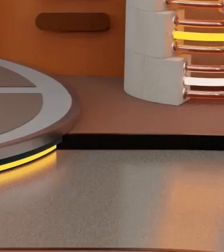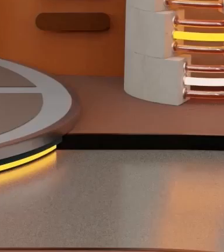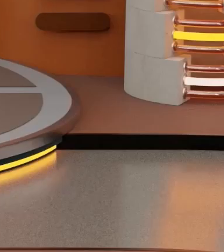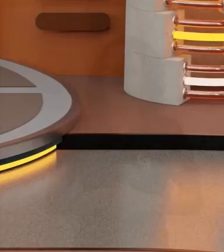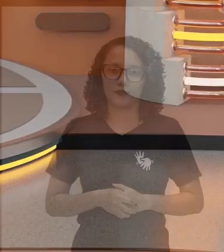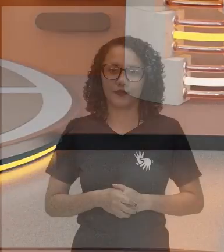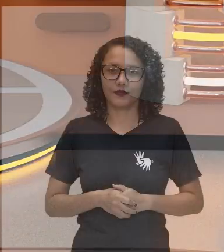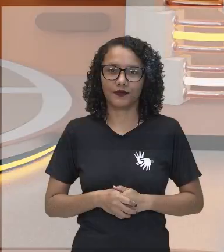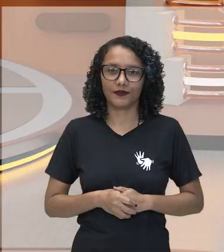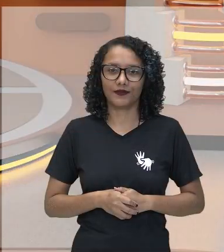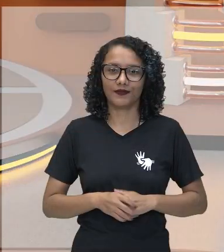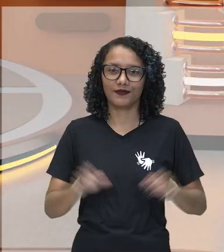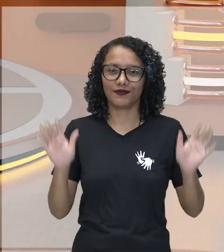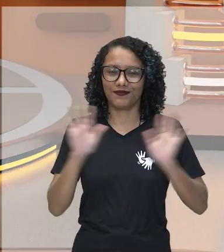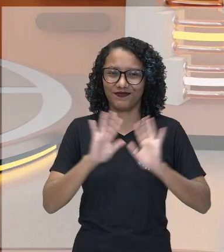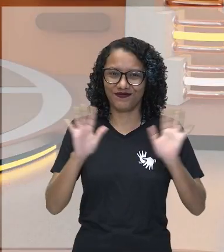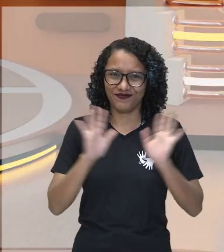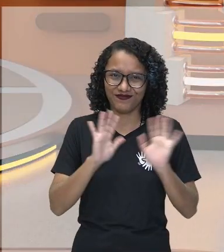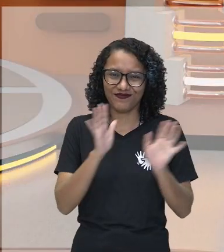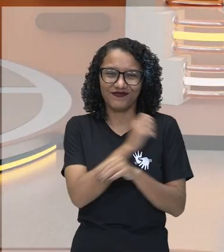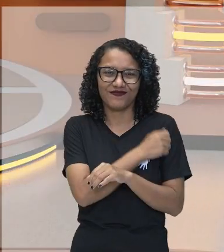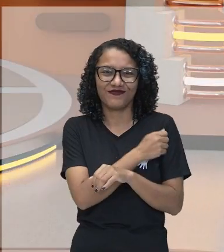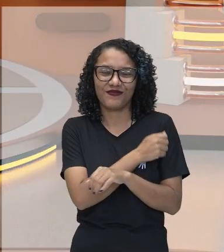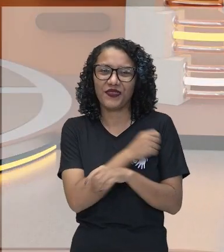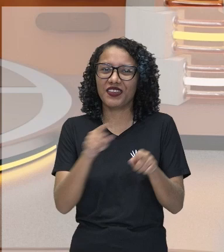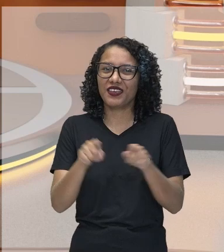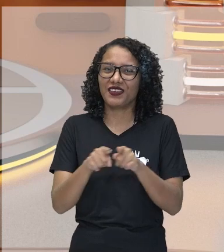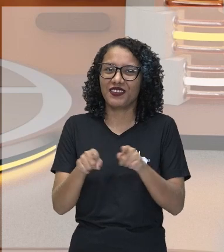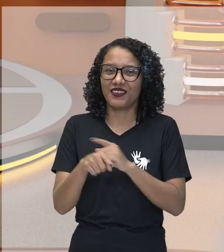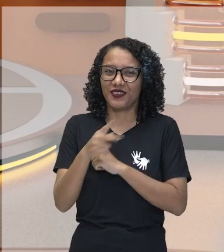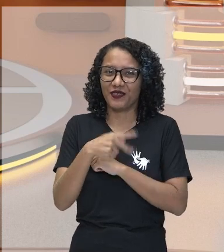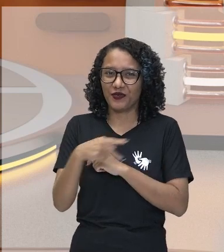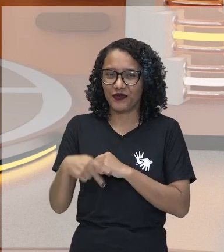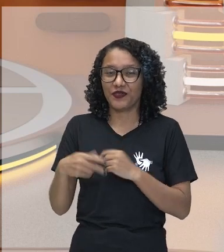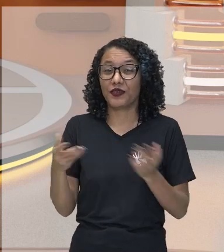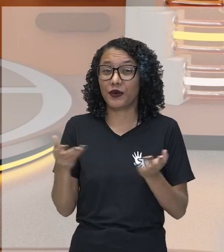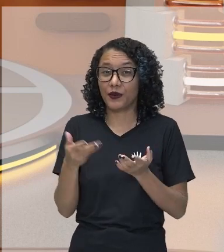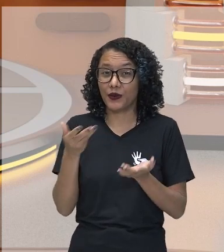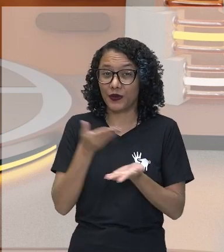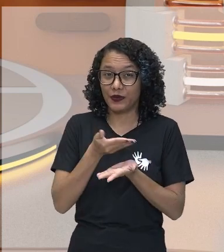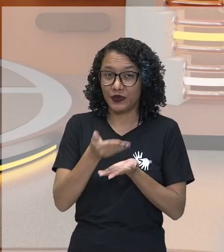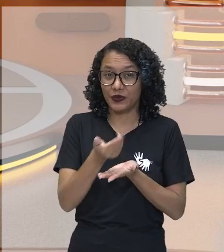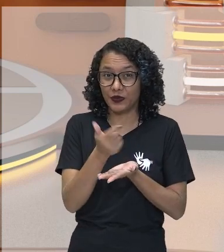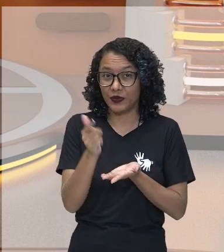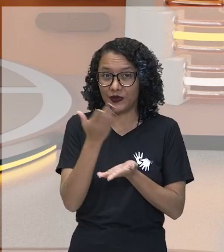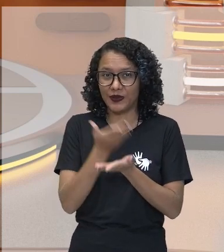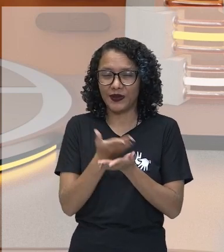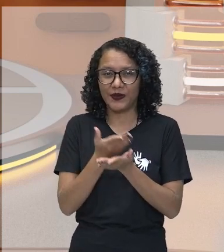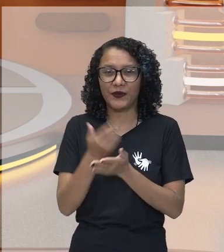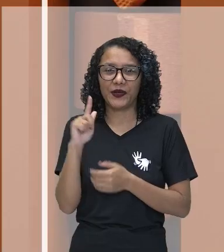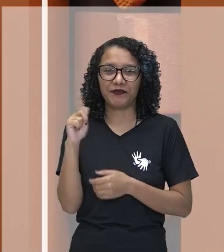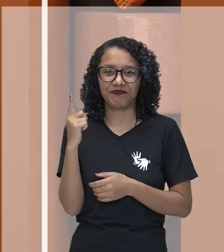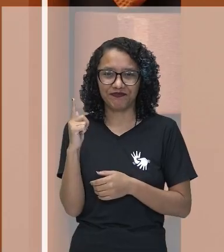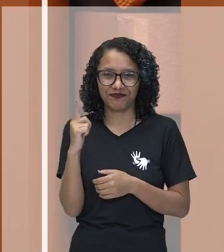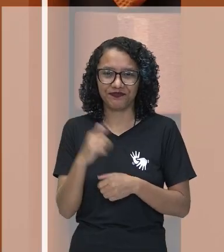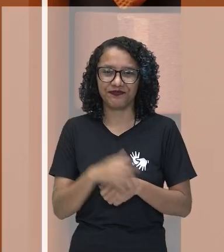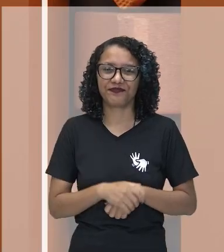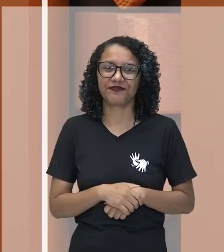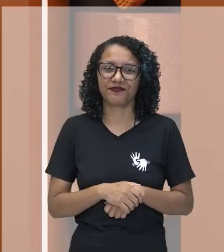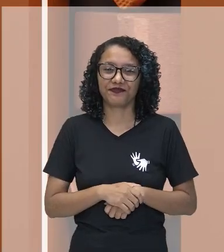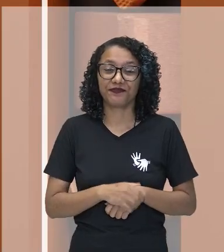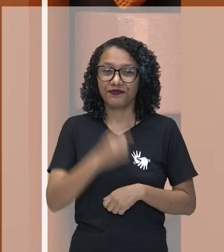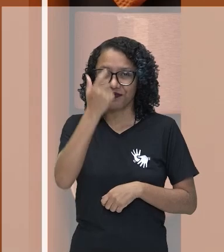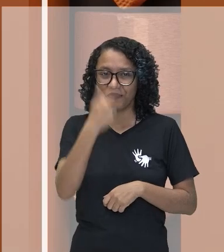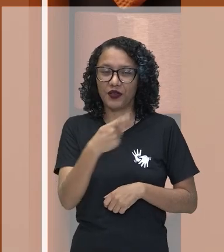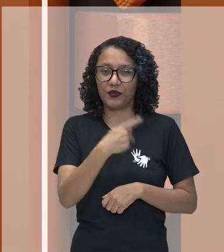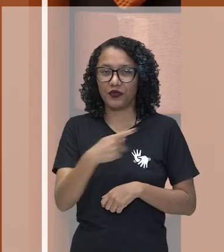Olá, queridos alunos e professores! Estamos iniciando mais uma aula de Geografia. Eu